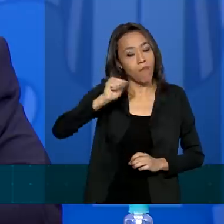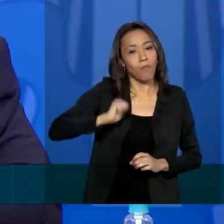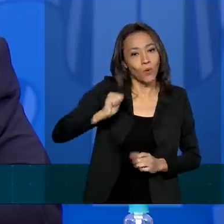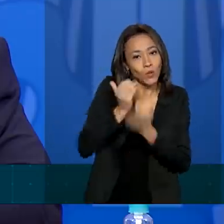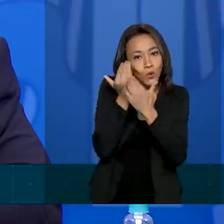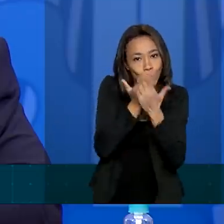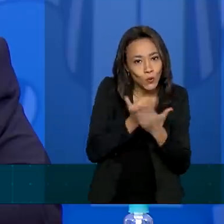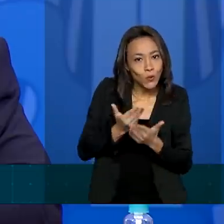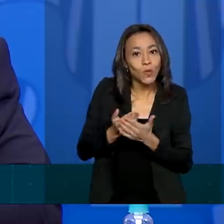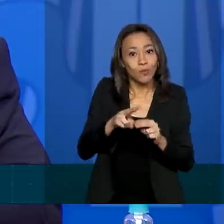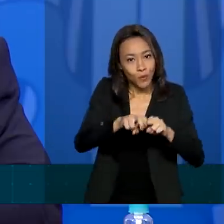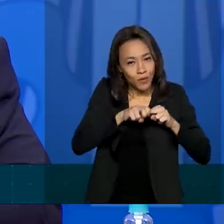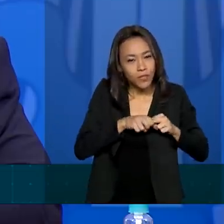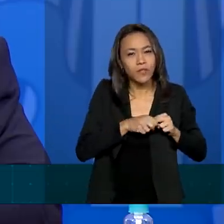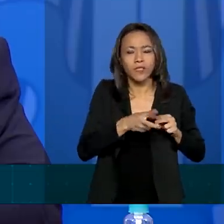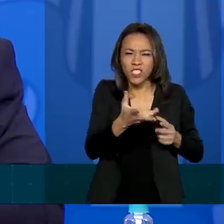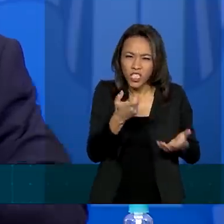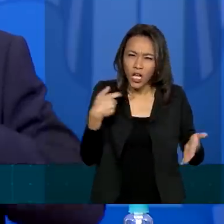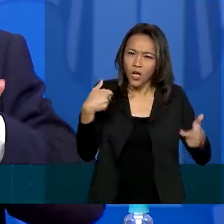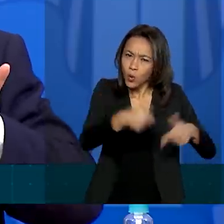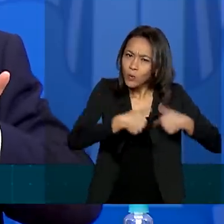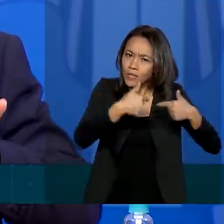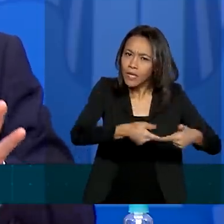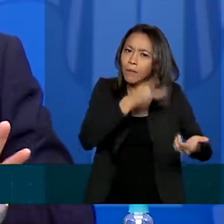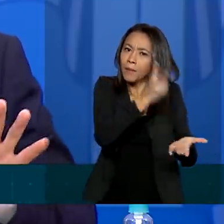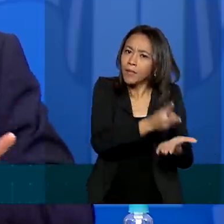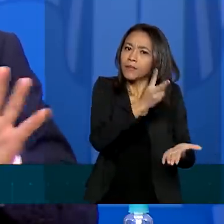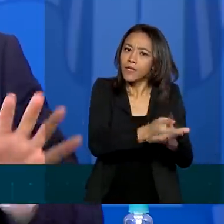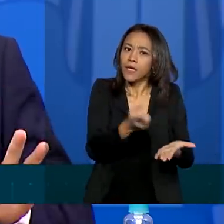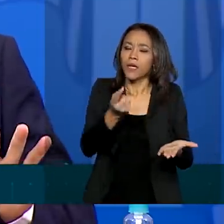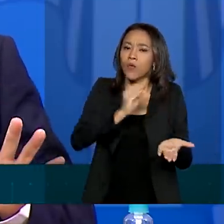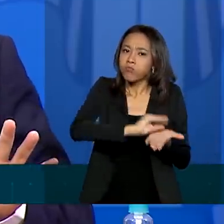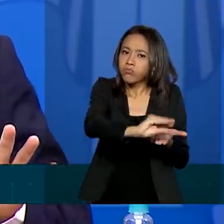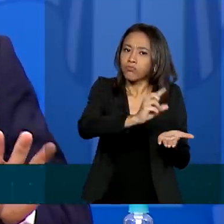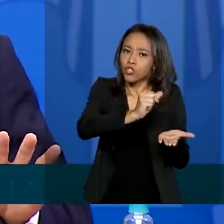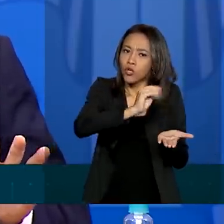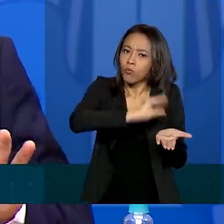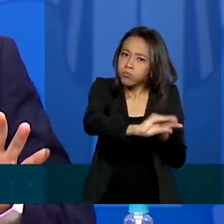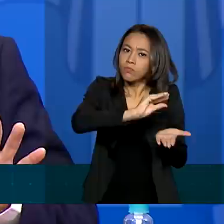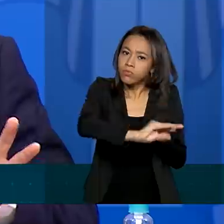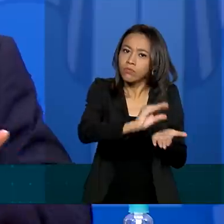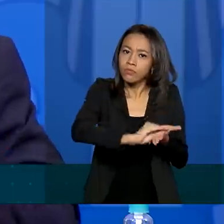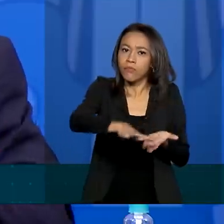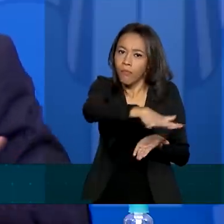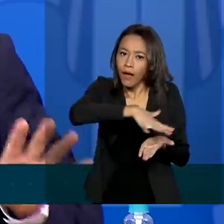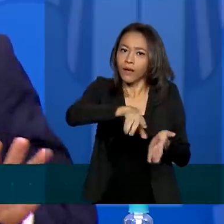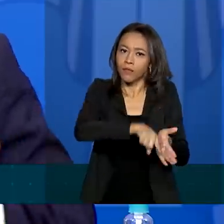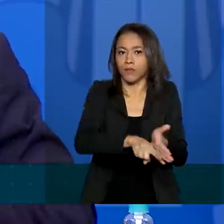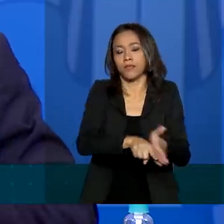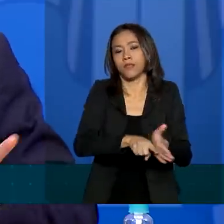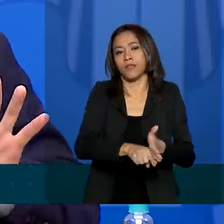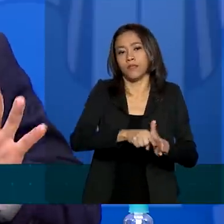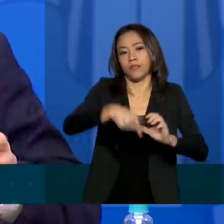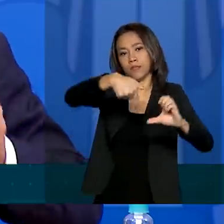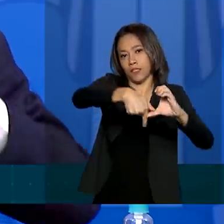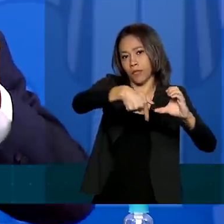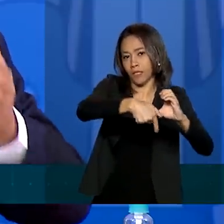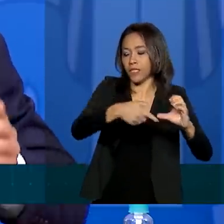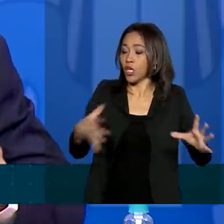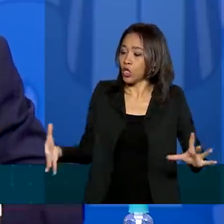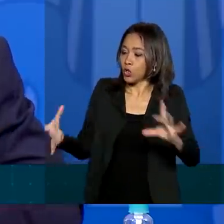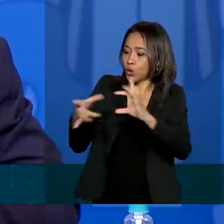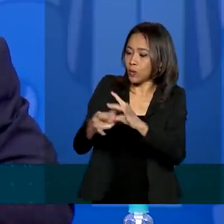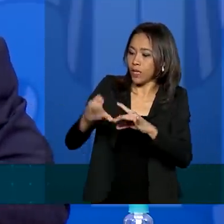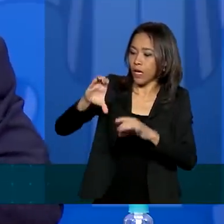manter as bolsas e daquela impossibilidade, vamos dizer assim, de juntar CNPq com o CAPS, eu já